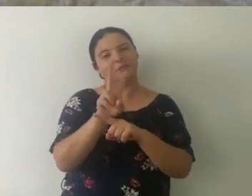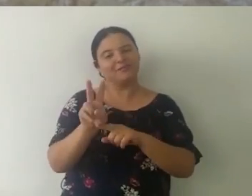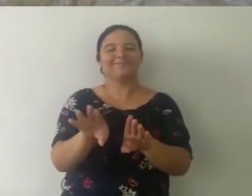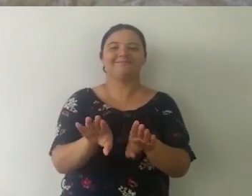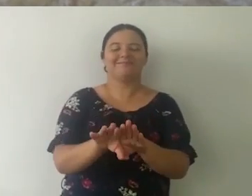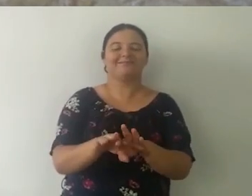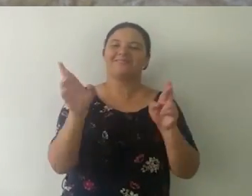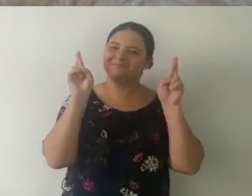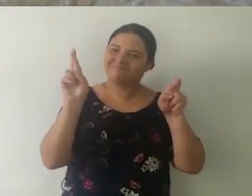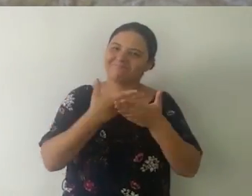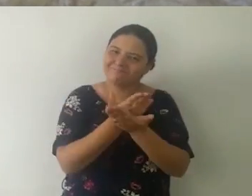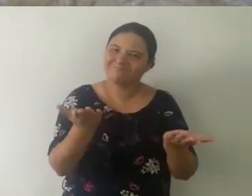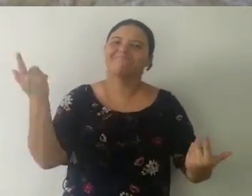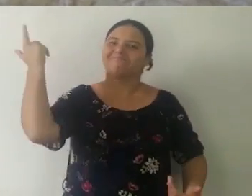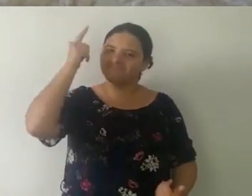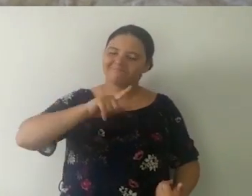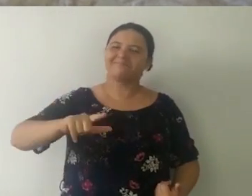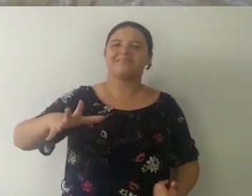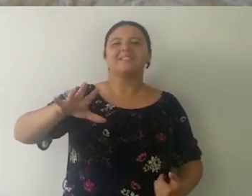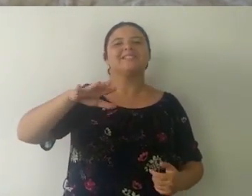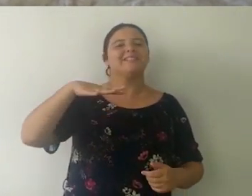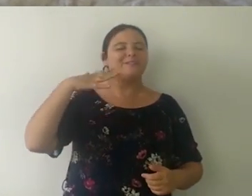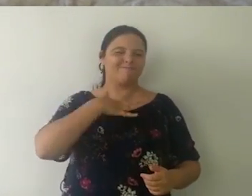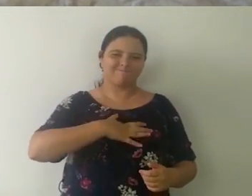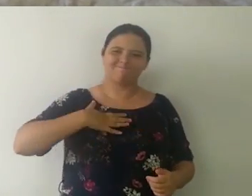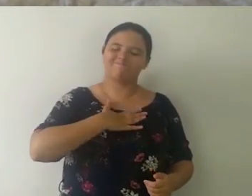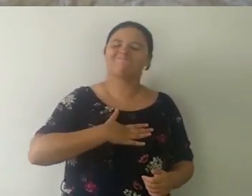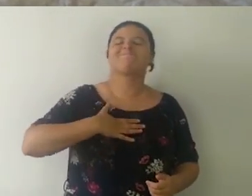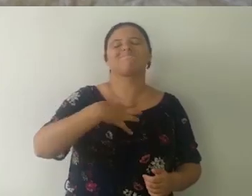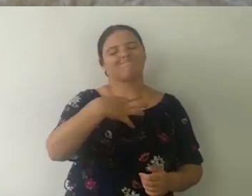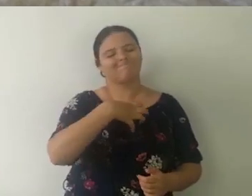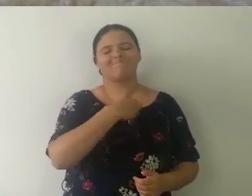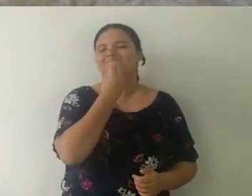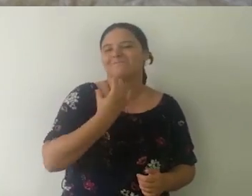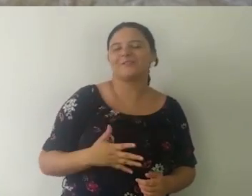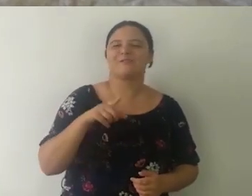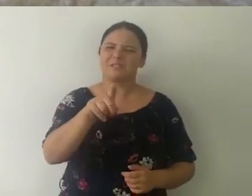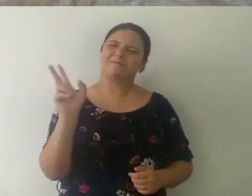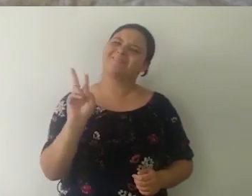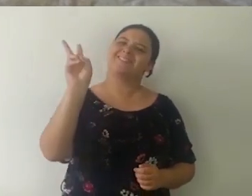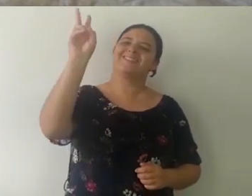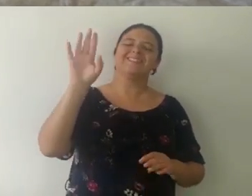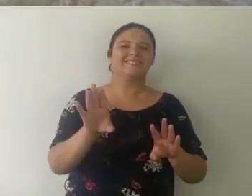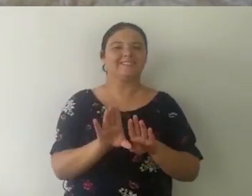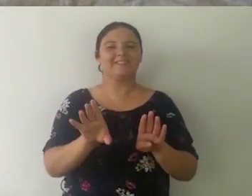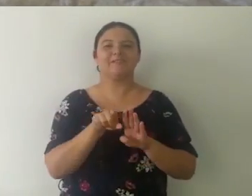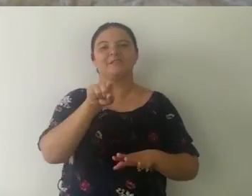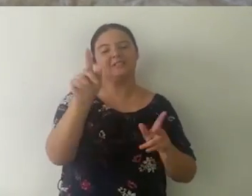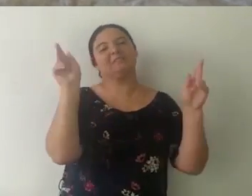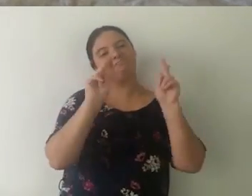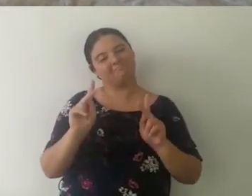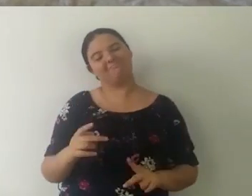outro e ao relacionamento. Tá? Eu espero que vocês consigam se sentir muito bem nas suas relações. Que vocês sejam muito